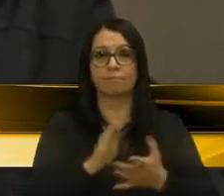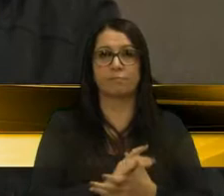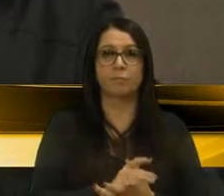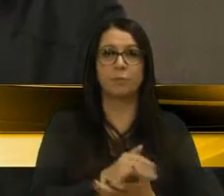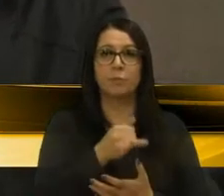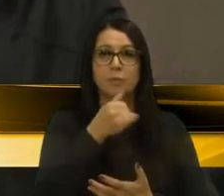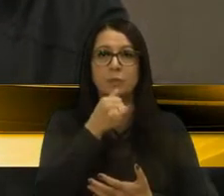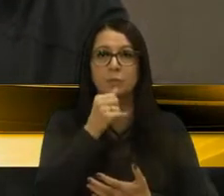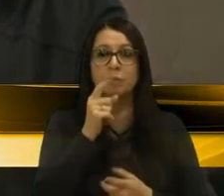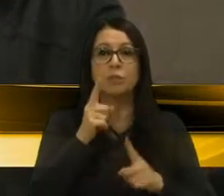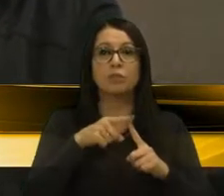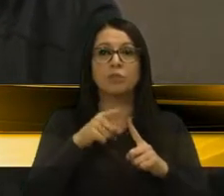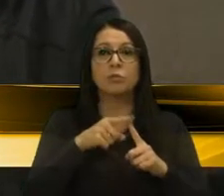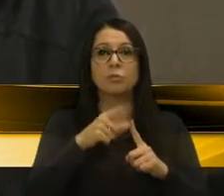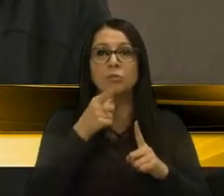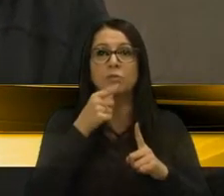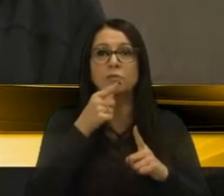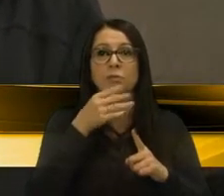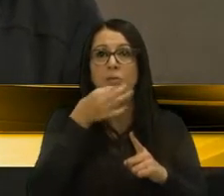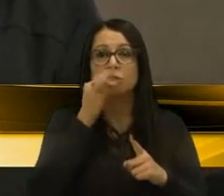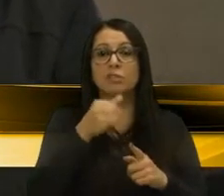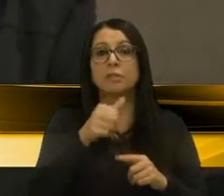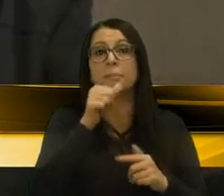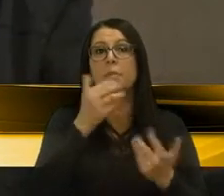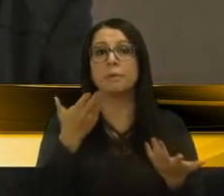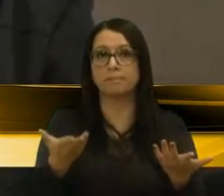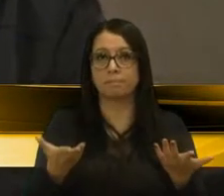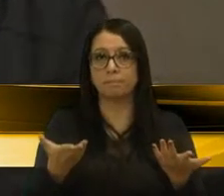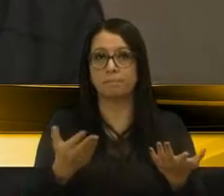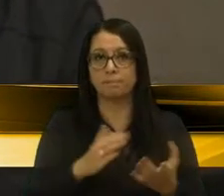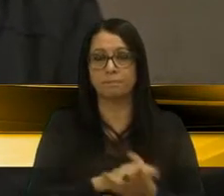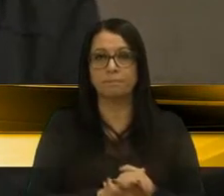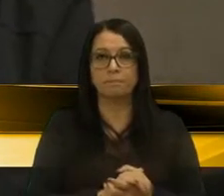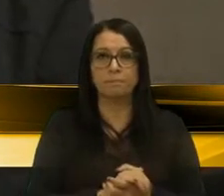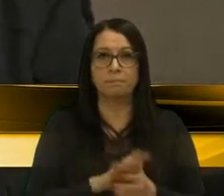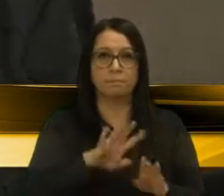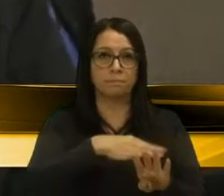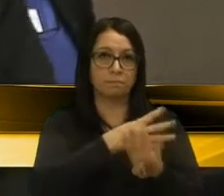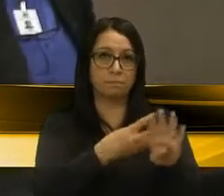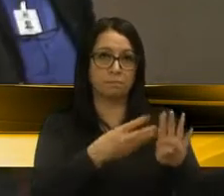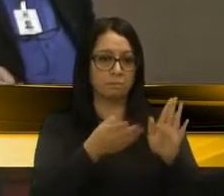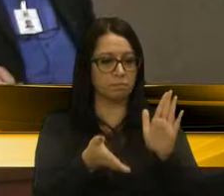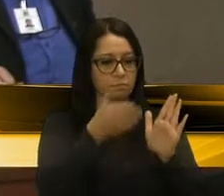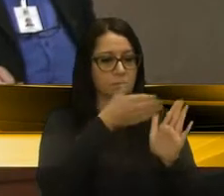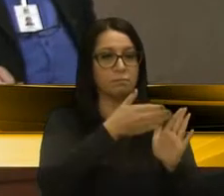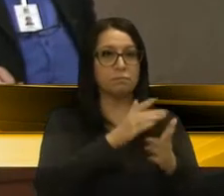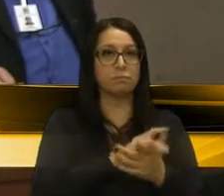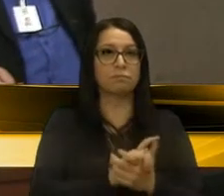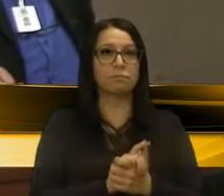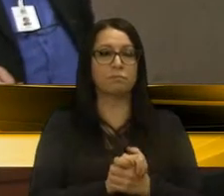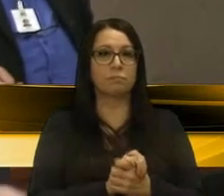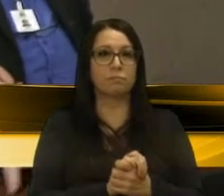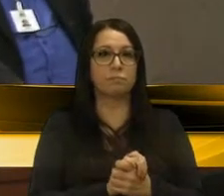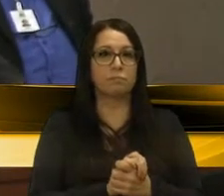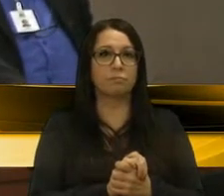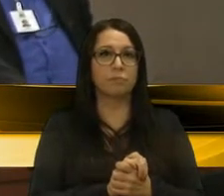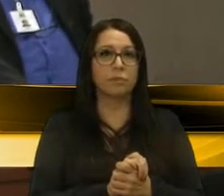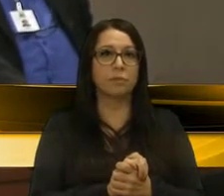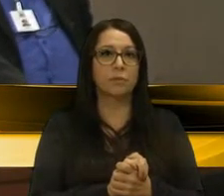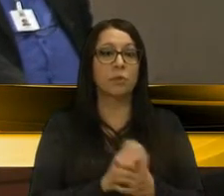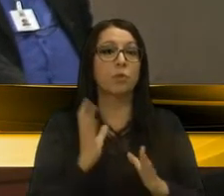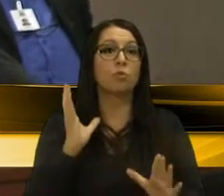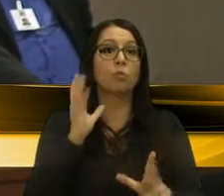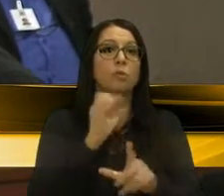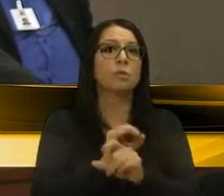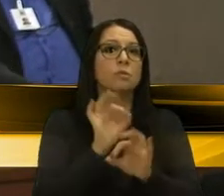por exemplo, que tipo de água o Caxias se bebe. Aí você bota aqui uma tabela do lado, qual é a conclusão